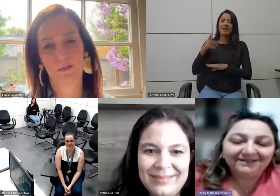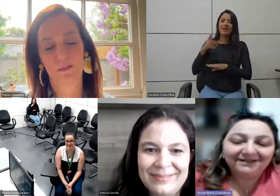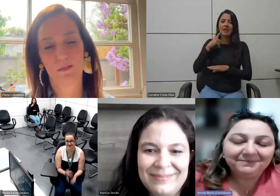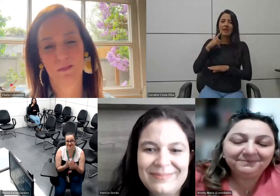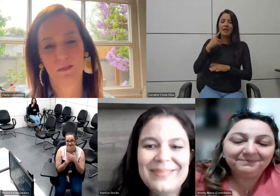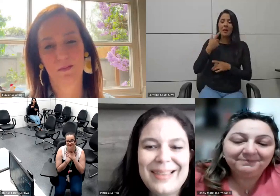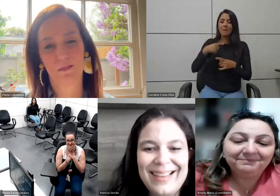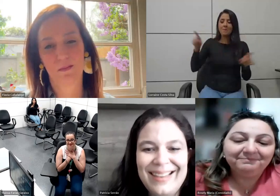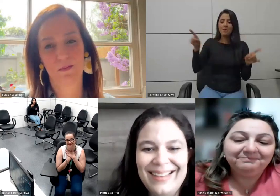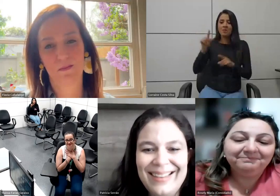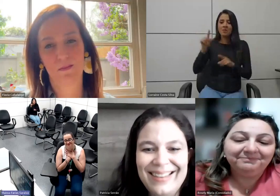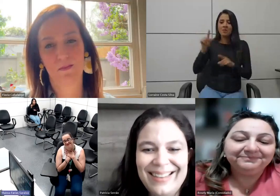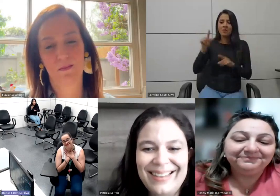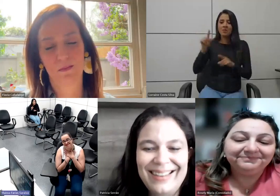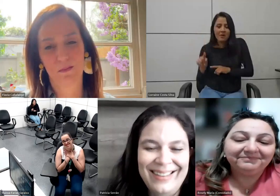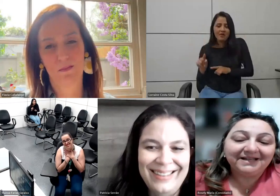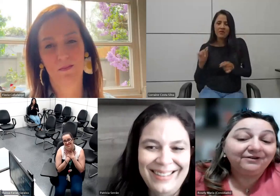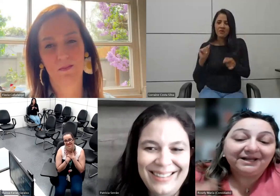baixinha